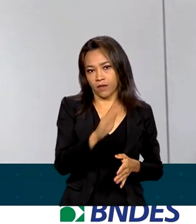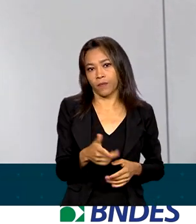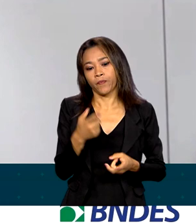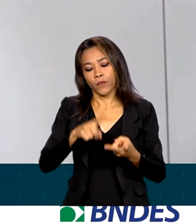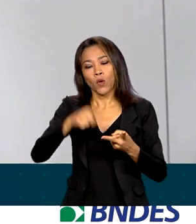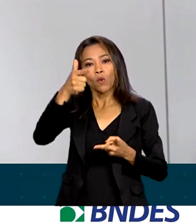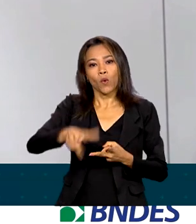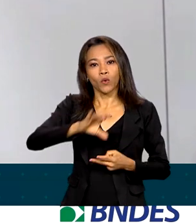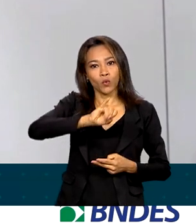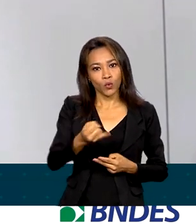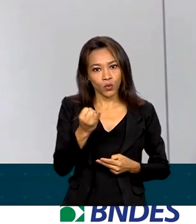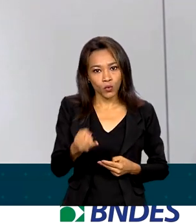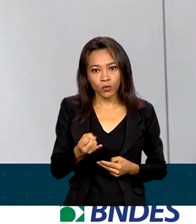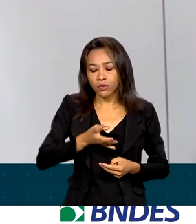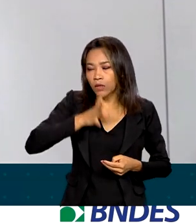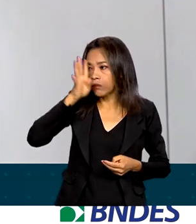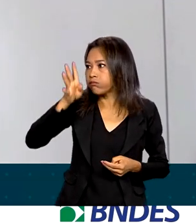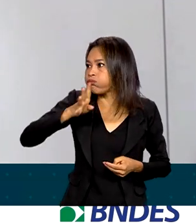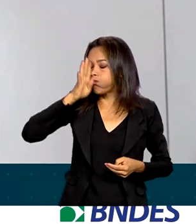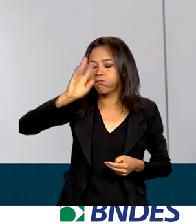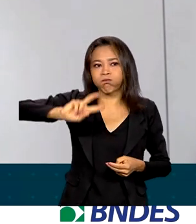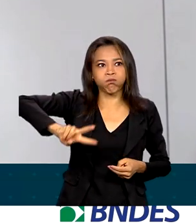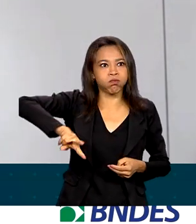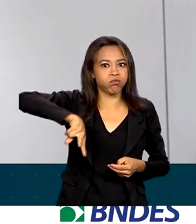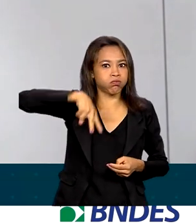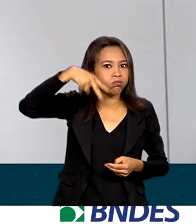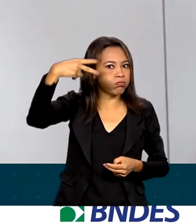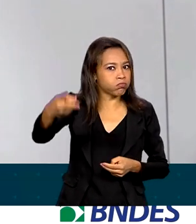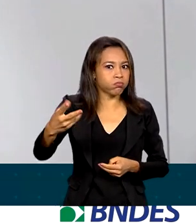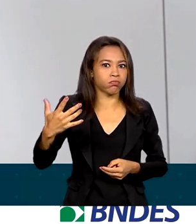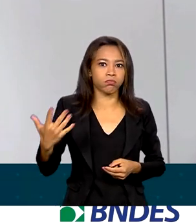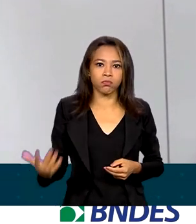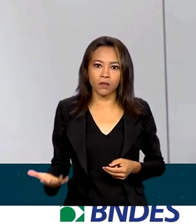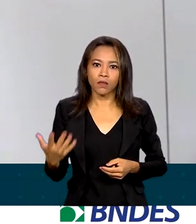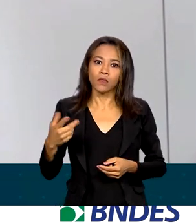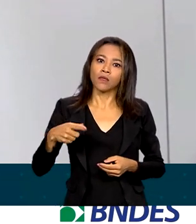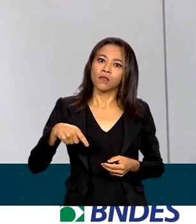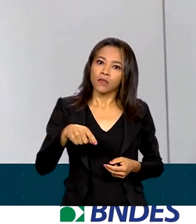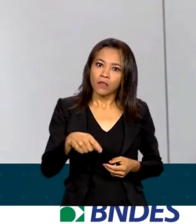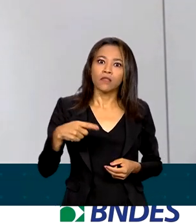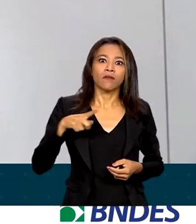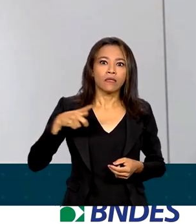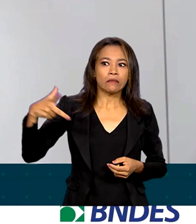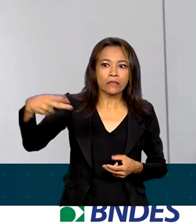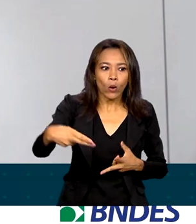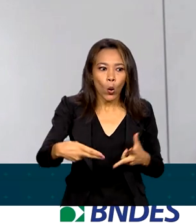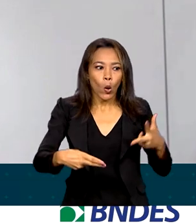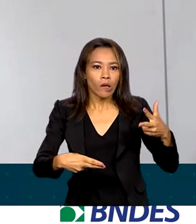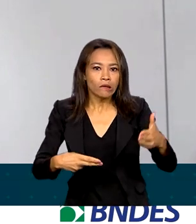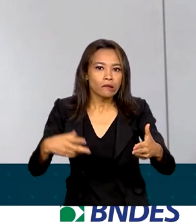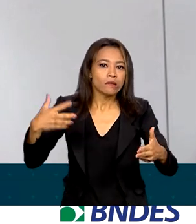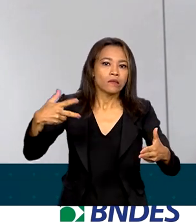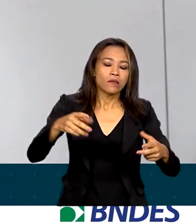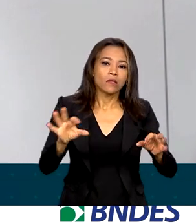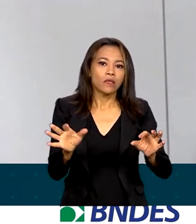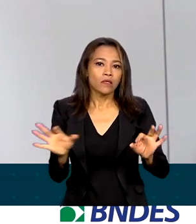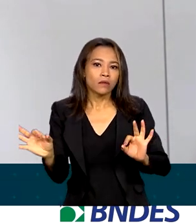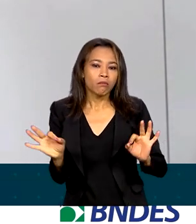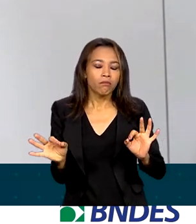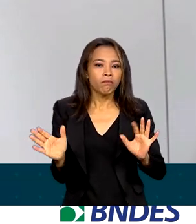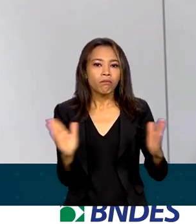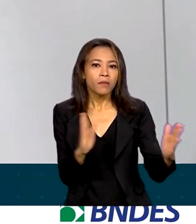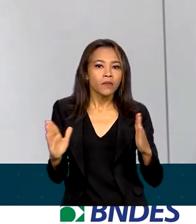exageradamente elevada, o que significa espaço para cortes, no momento em que a economia brasileira